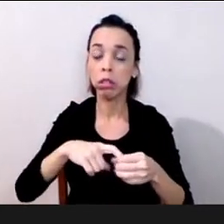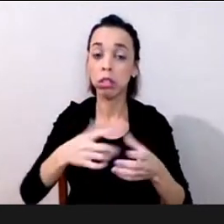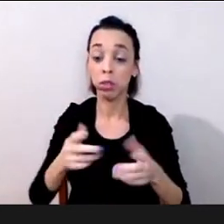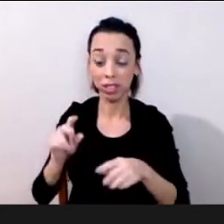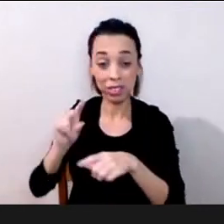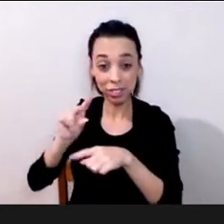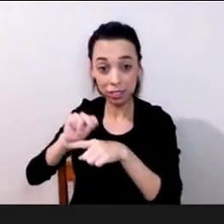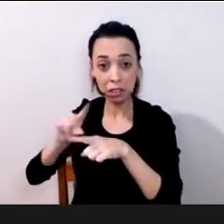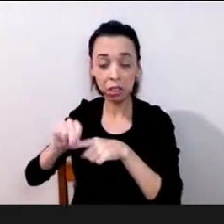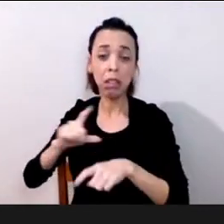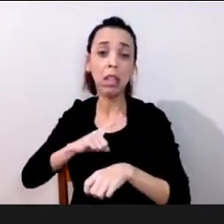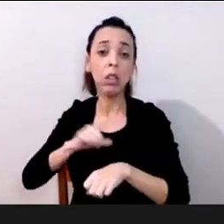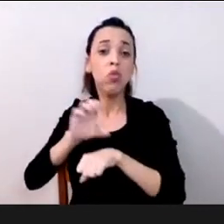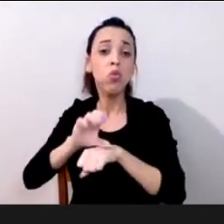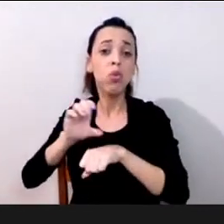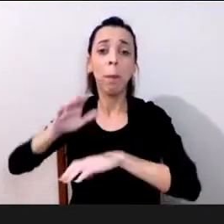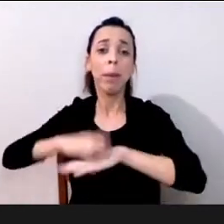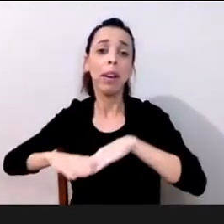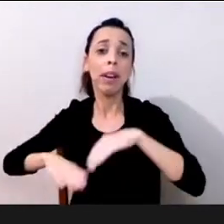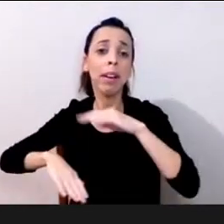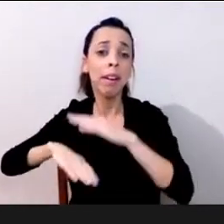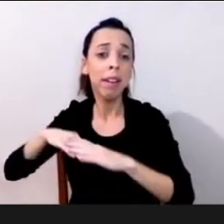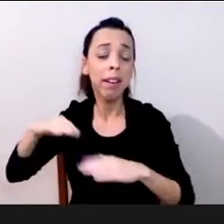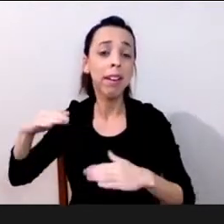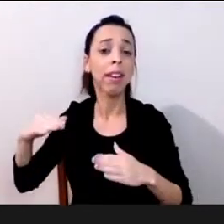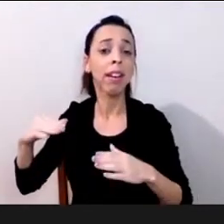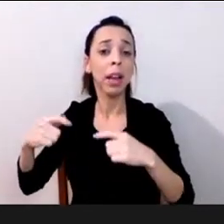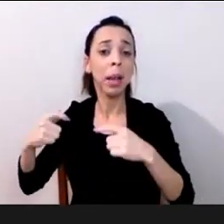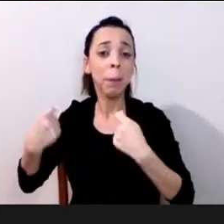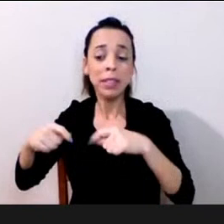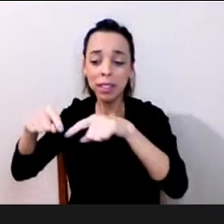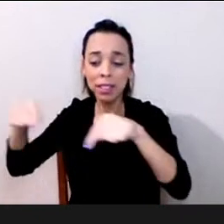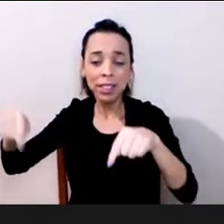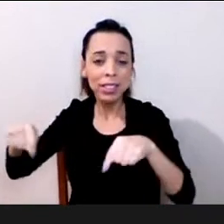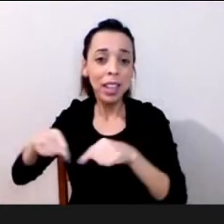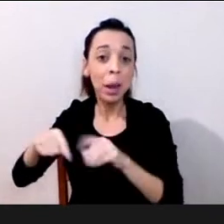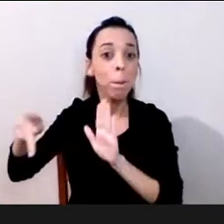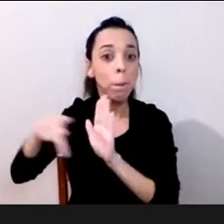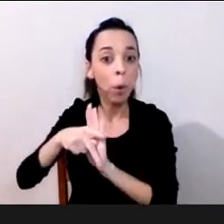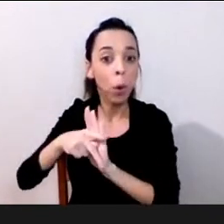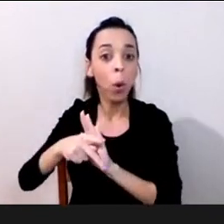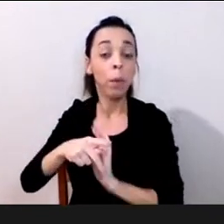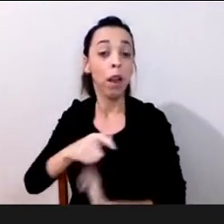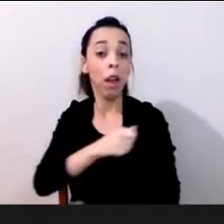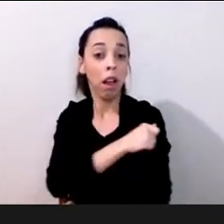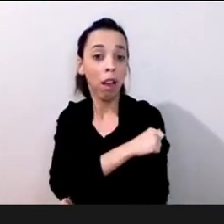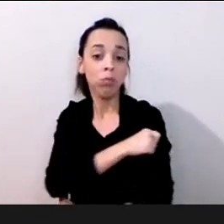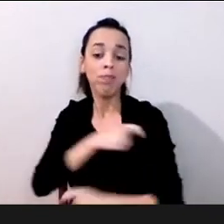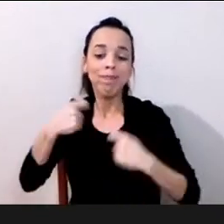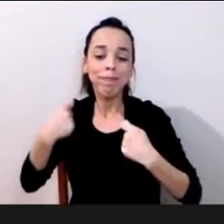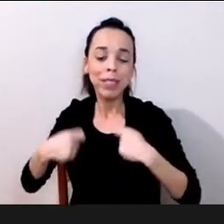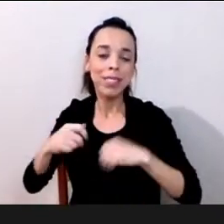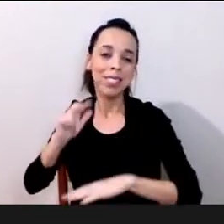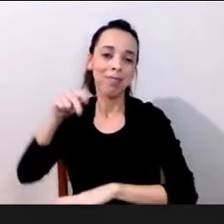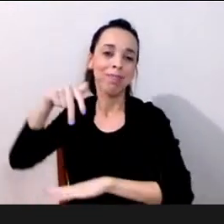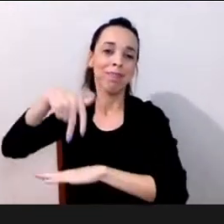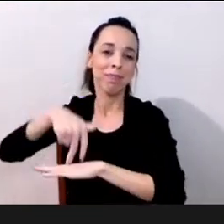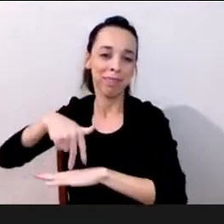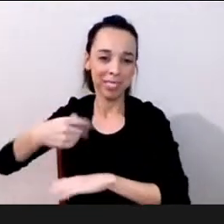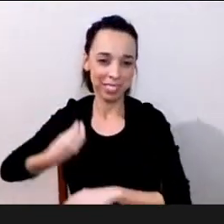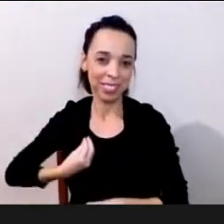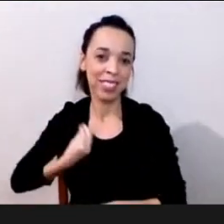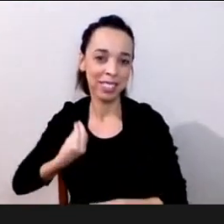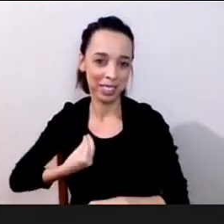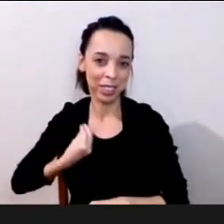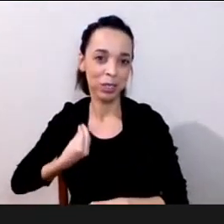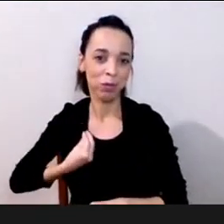práticos que existem laboratórios né que demandam mesmo de uma presença né além da nossa presencialidade que a